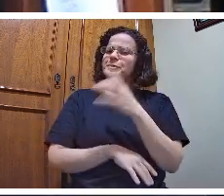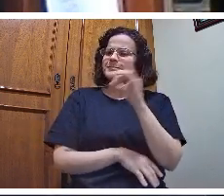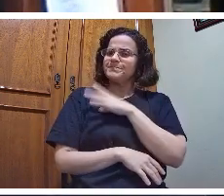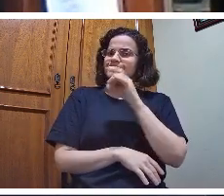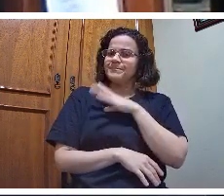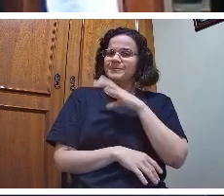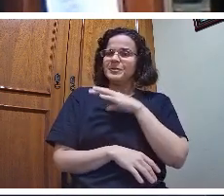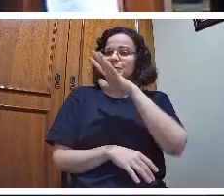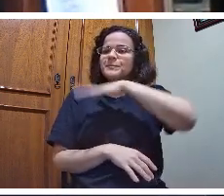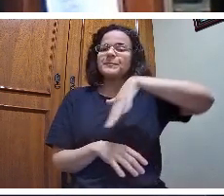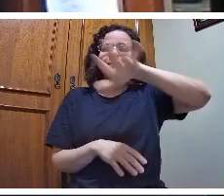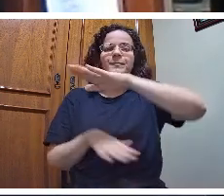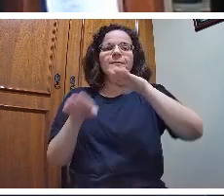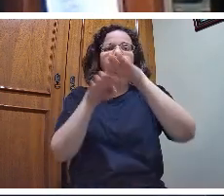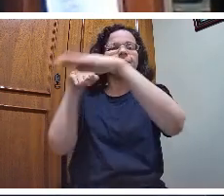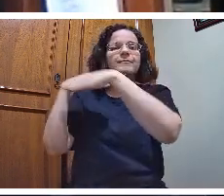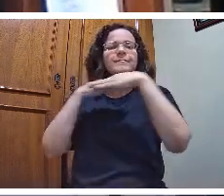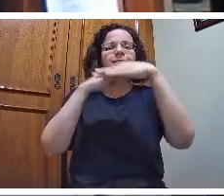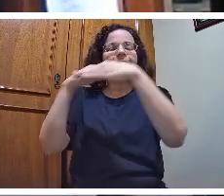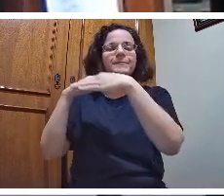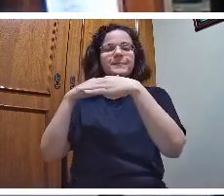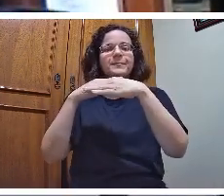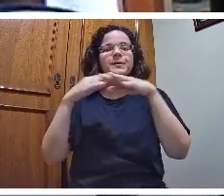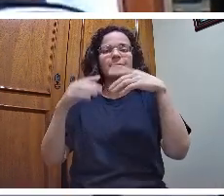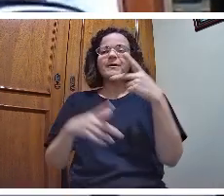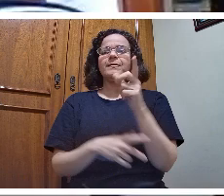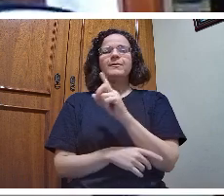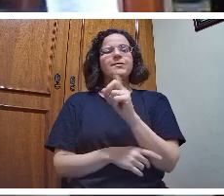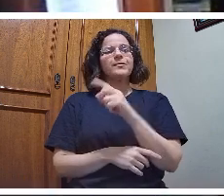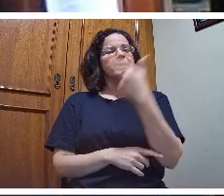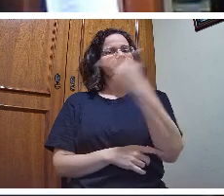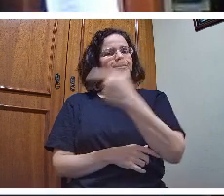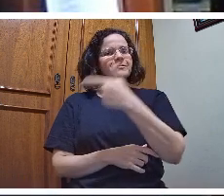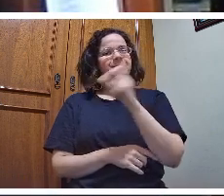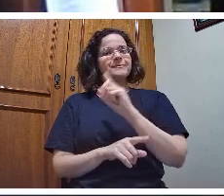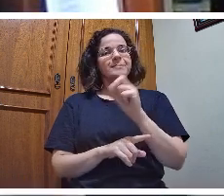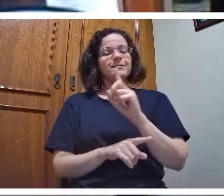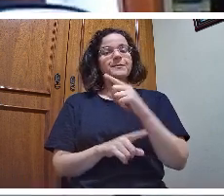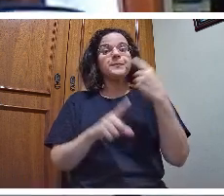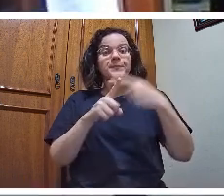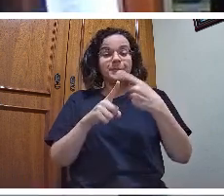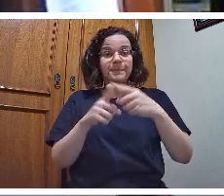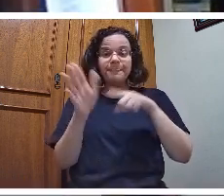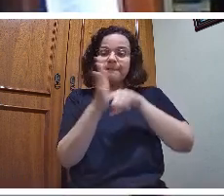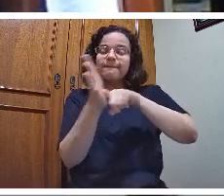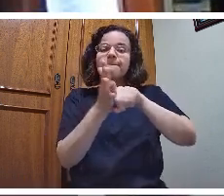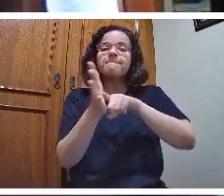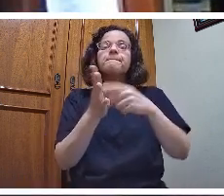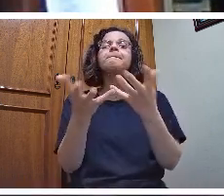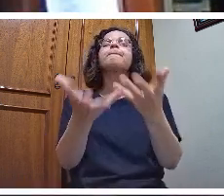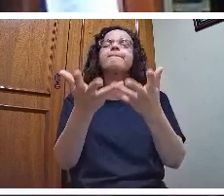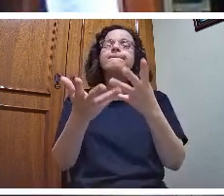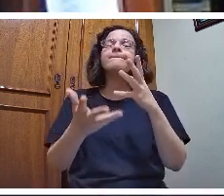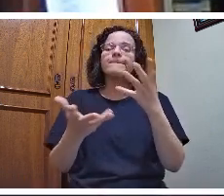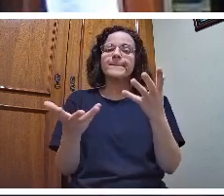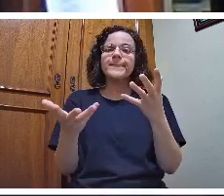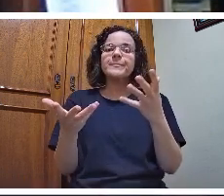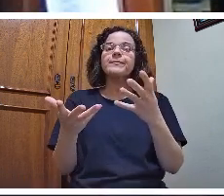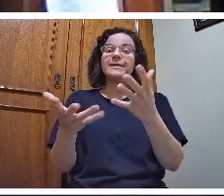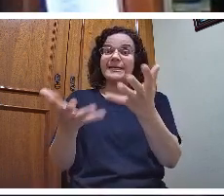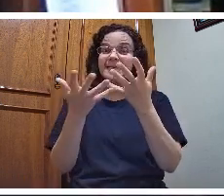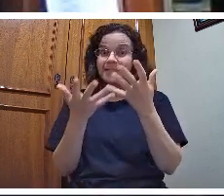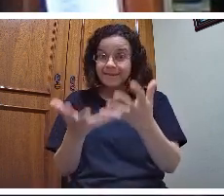porque a gente, isso é coisa secundária. Não é. O que a ciência quer? Que se torne cotidiana.